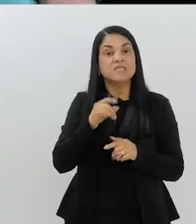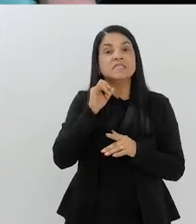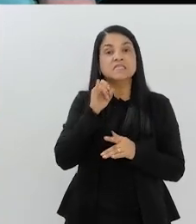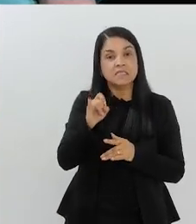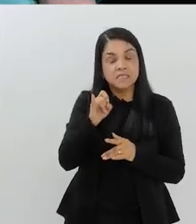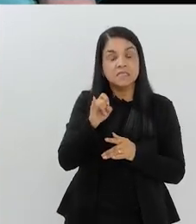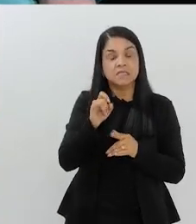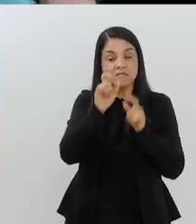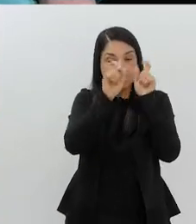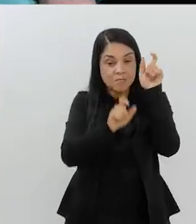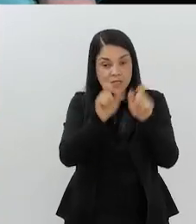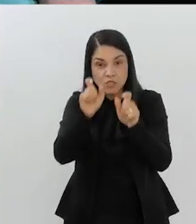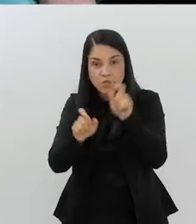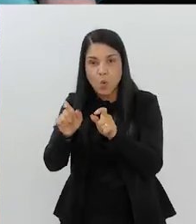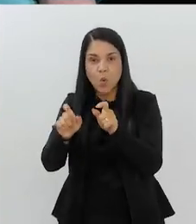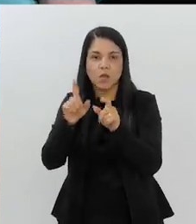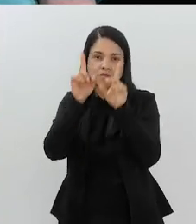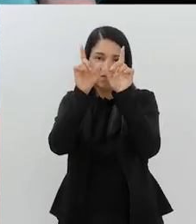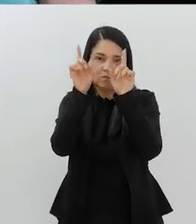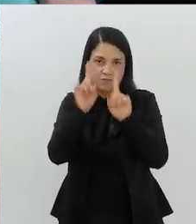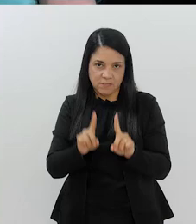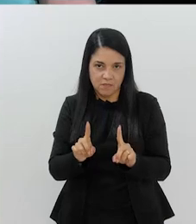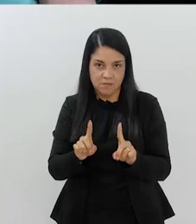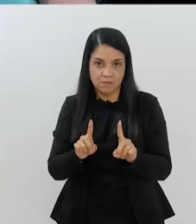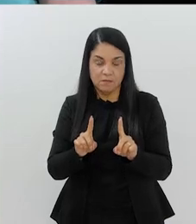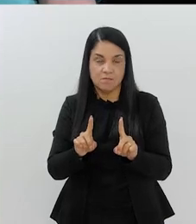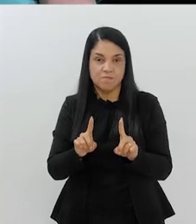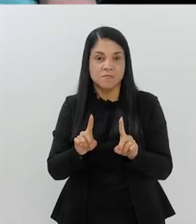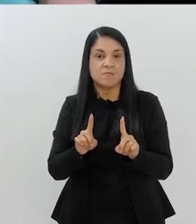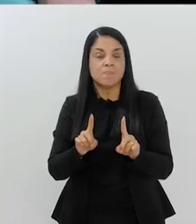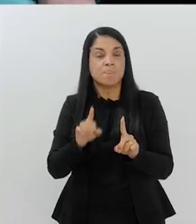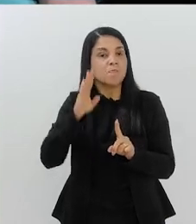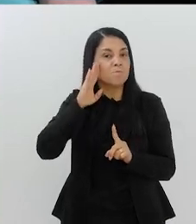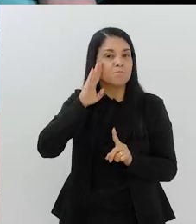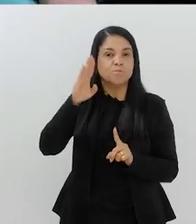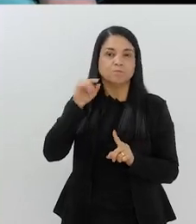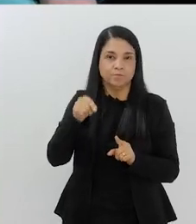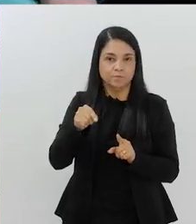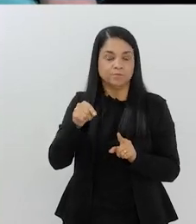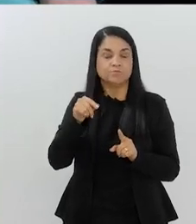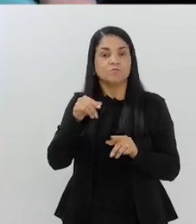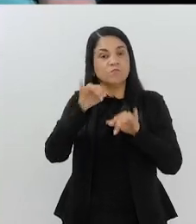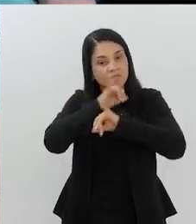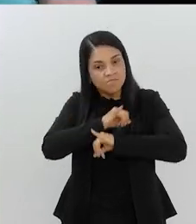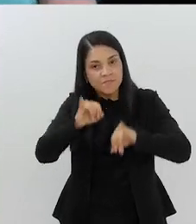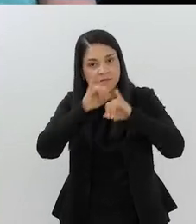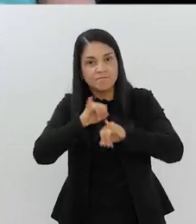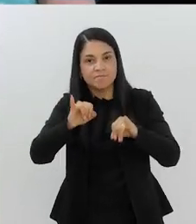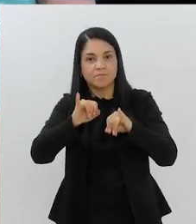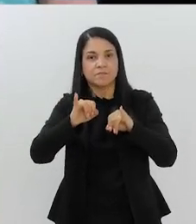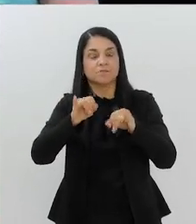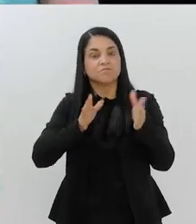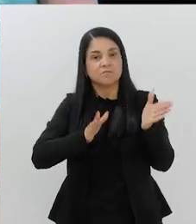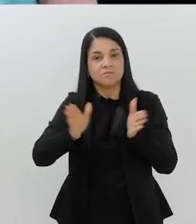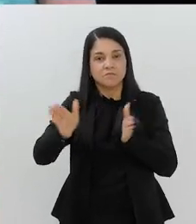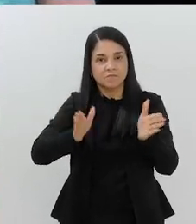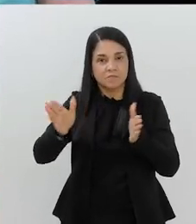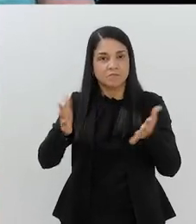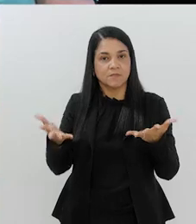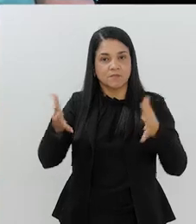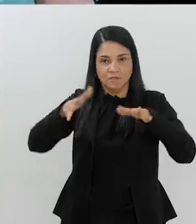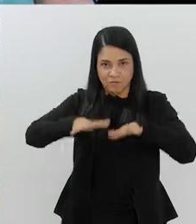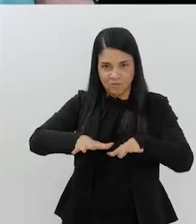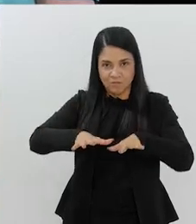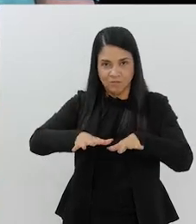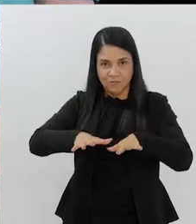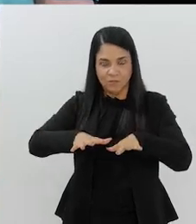que falar do segmento da pessoa com deficiência. E nada melhor do que nós, atletas com deficiência, para dar essa mensagem para mais